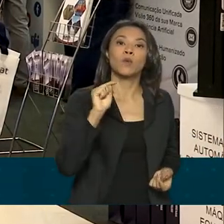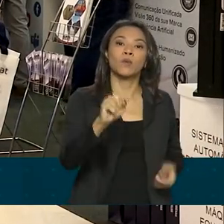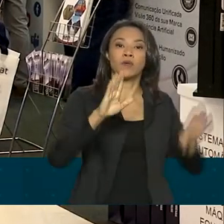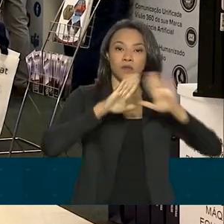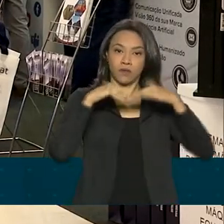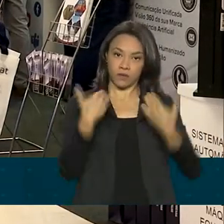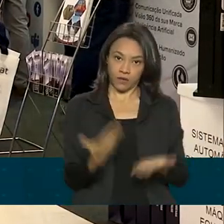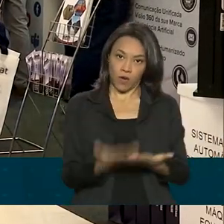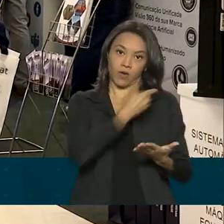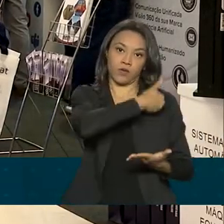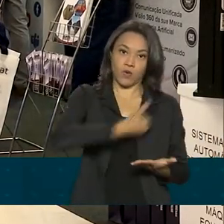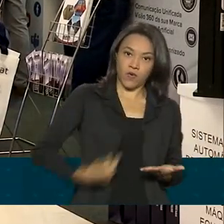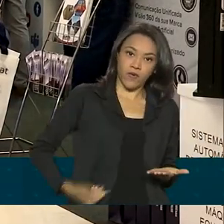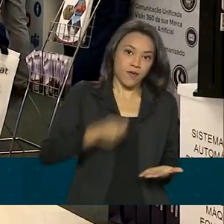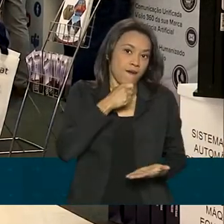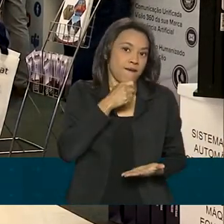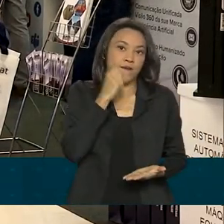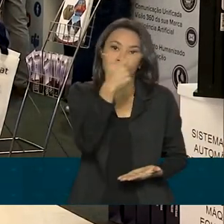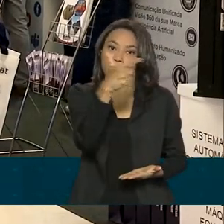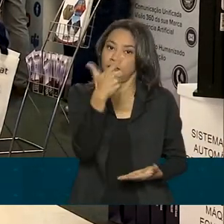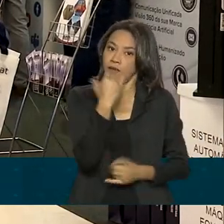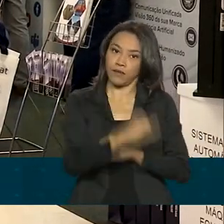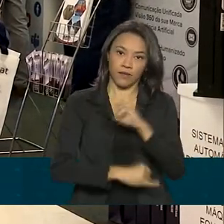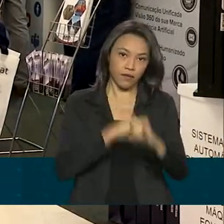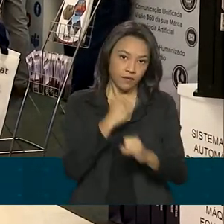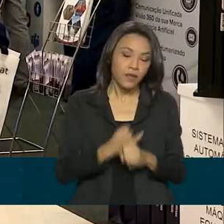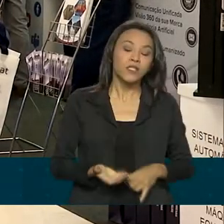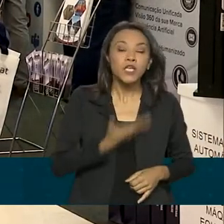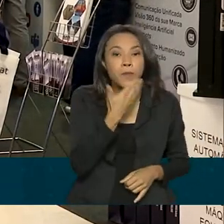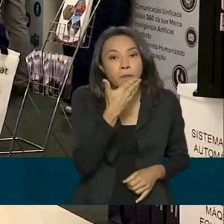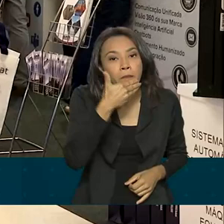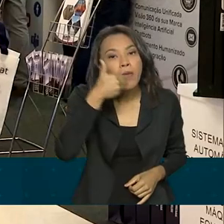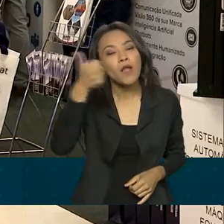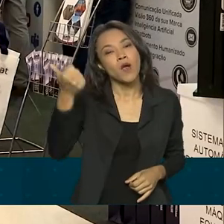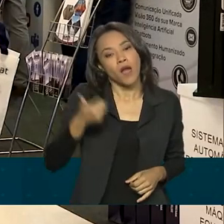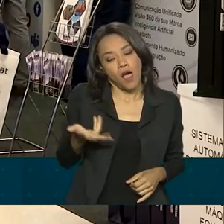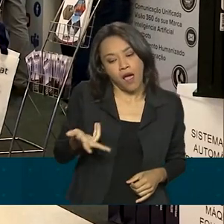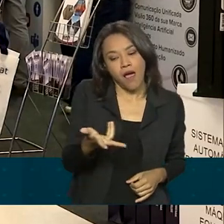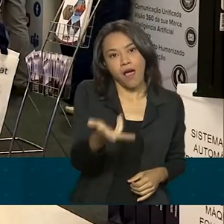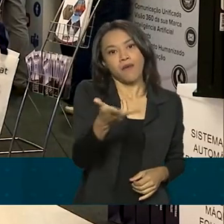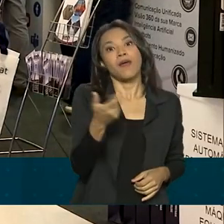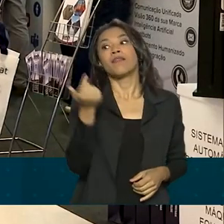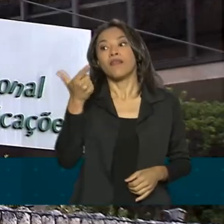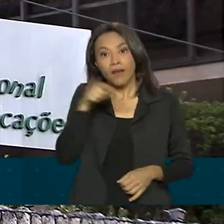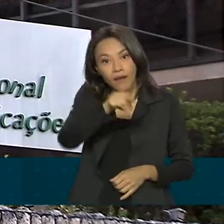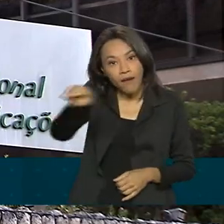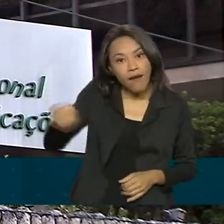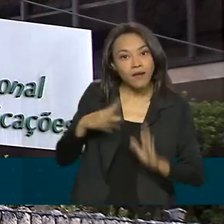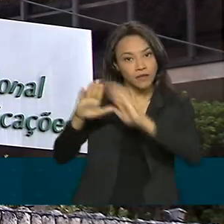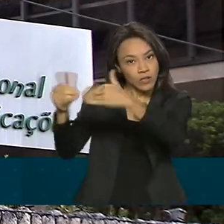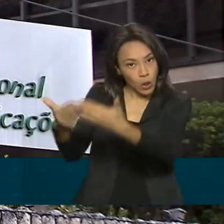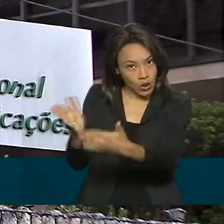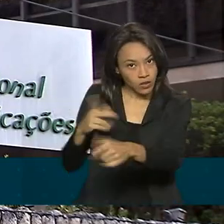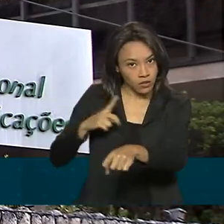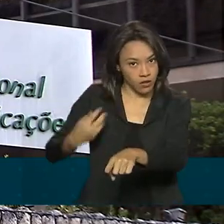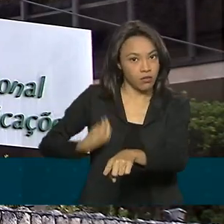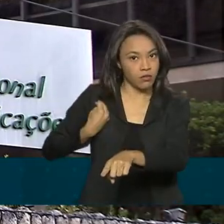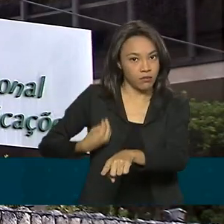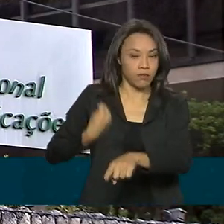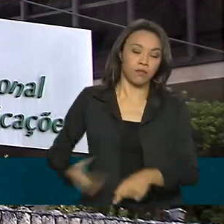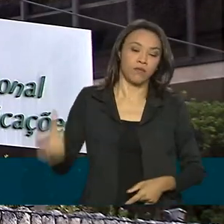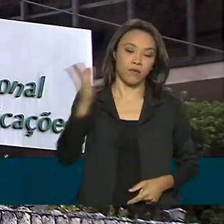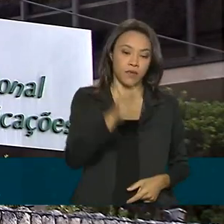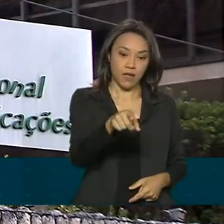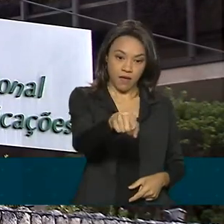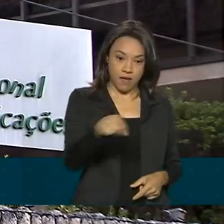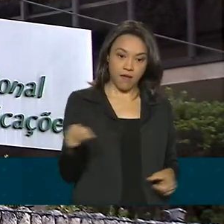públicas que ainda não têm internet e melhorar a conexão naquelas que já possuem. A Anatel vai acompanhar e